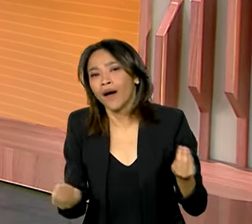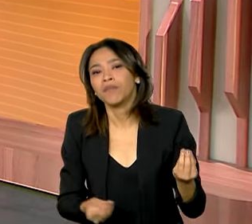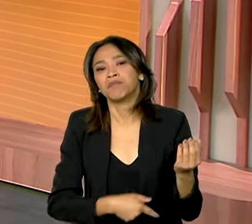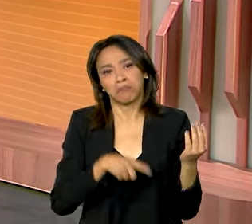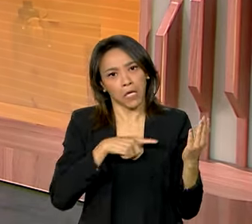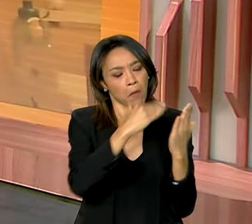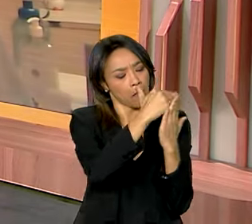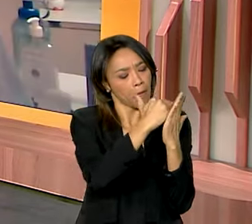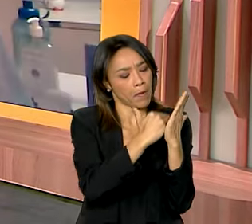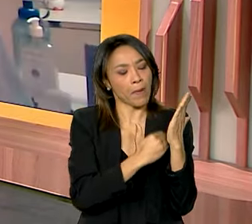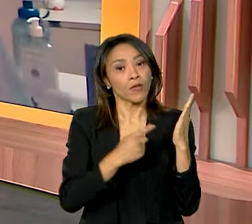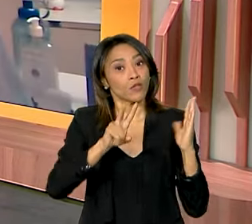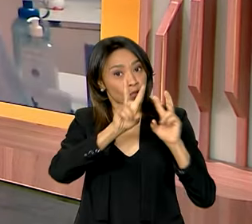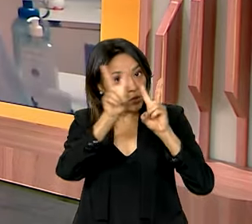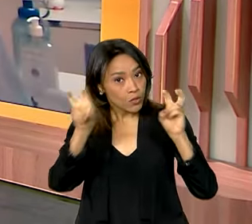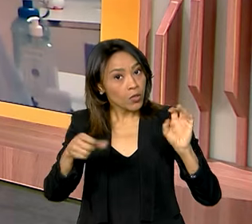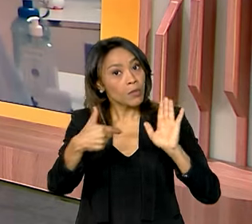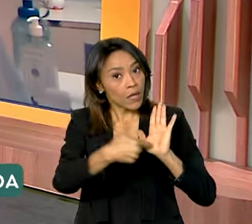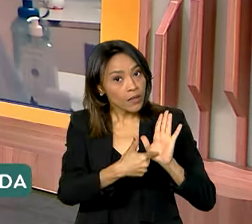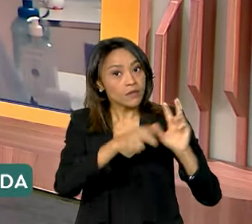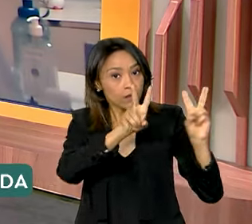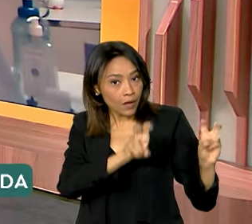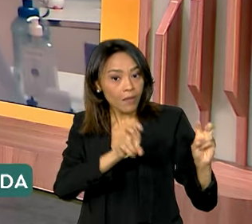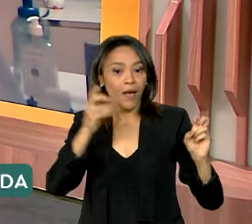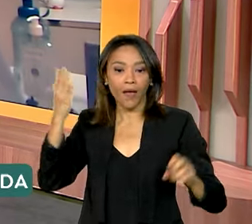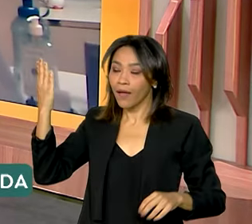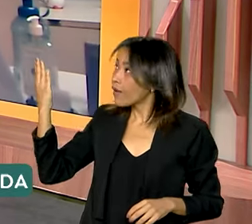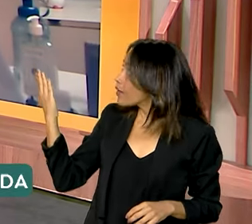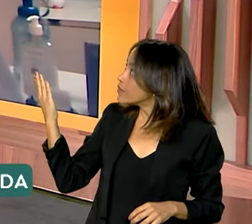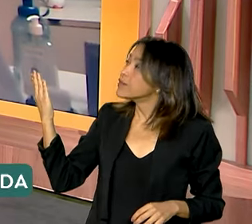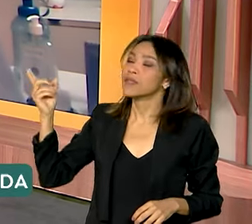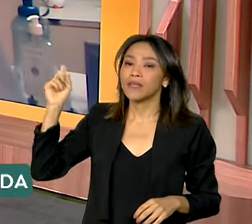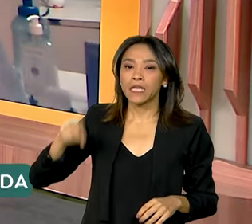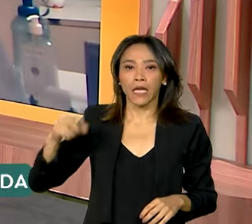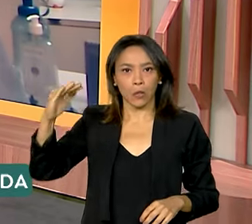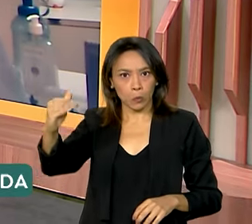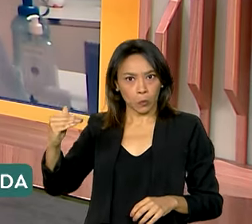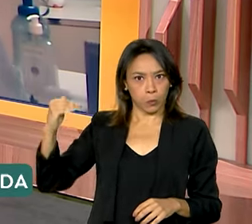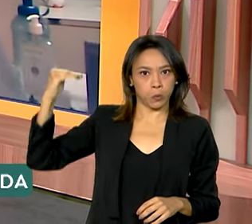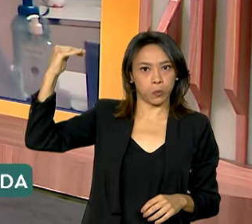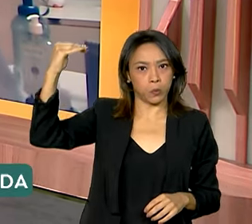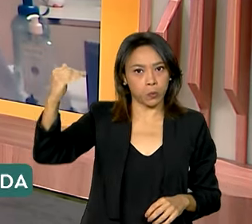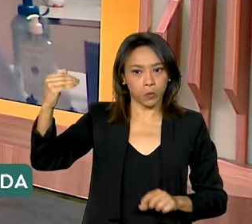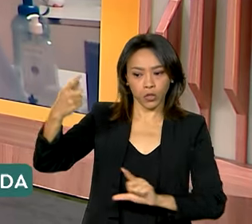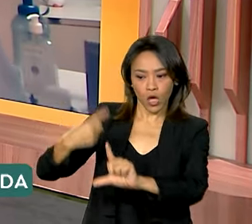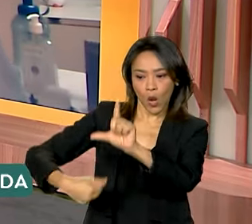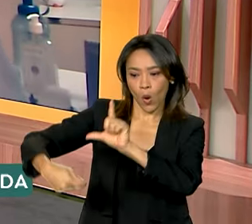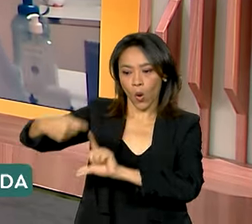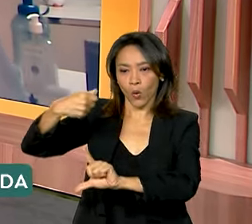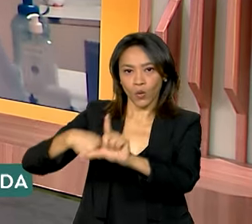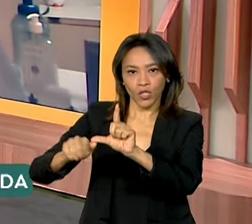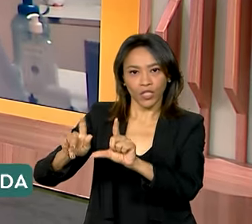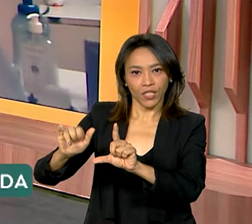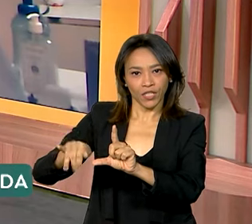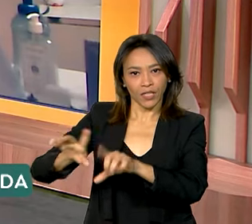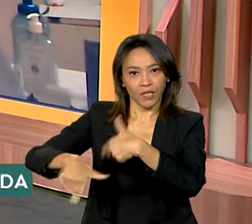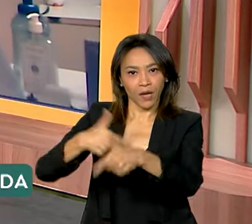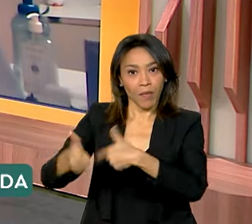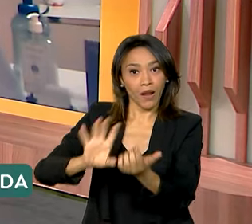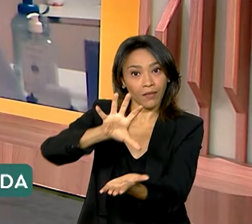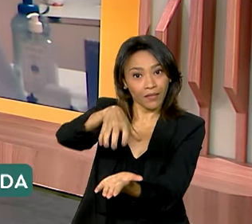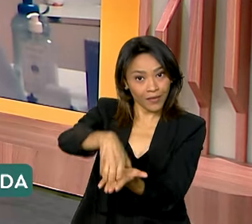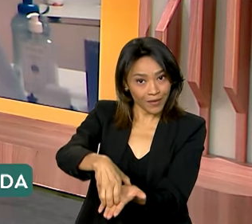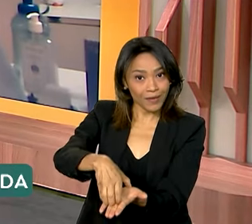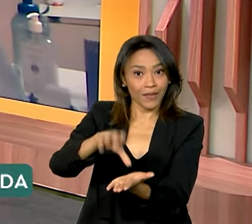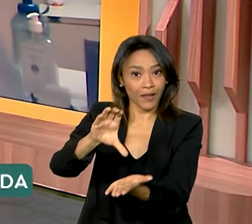Sobre este assunto, nós vamos conversar com o Tomé Gutt, ele que é superintendente de logística operacional da Conab. Bom dia,